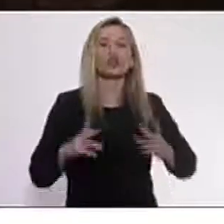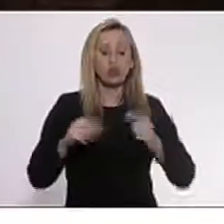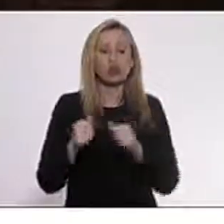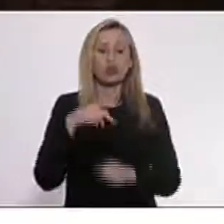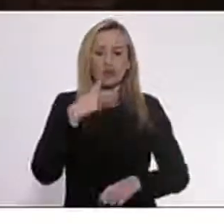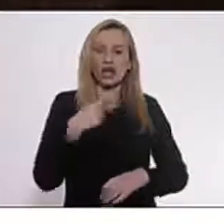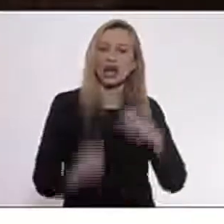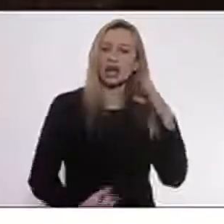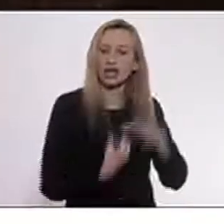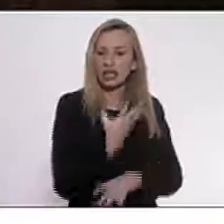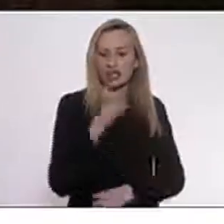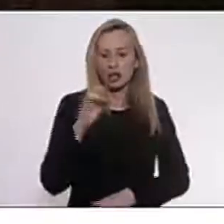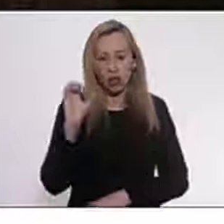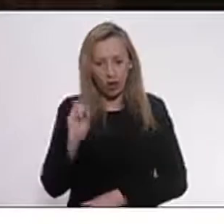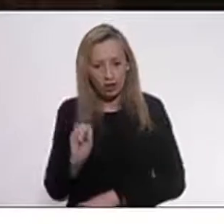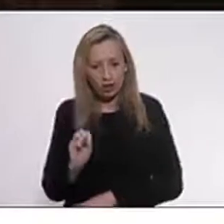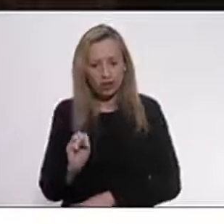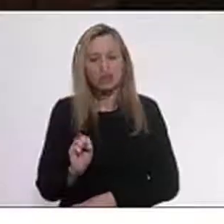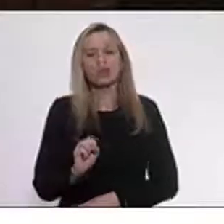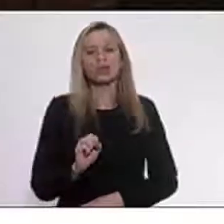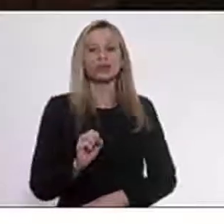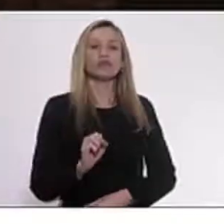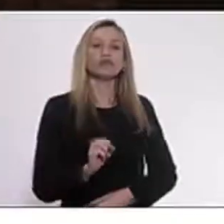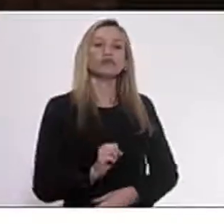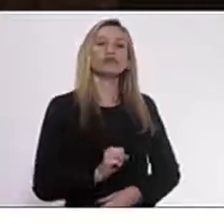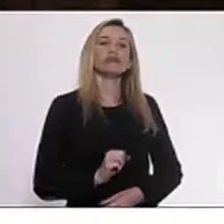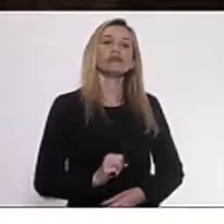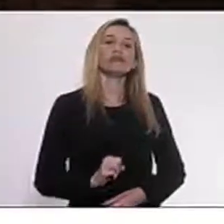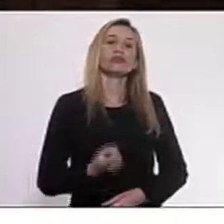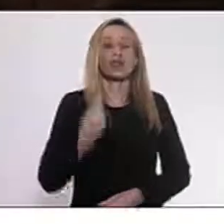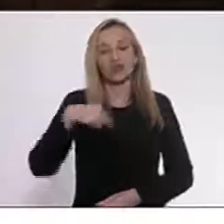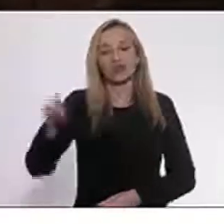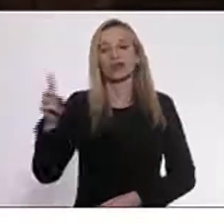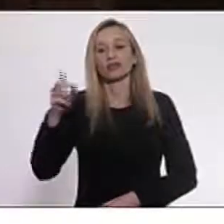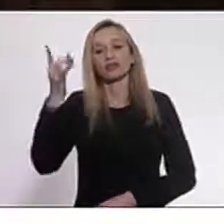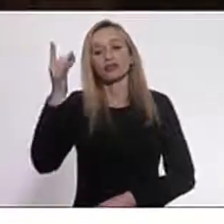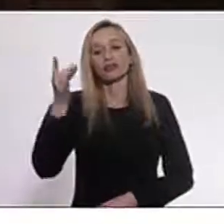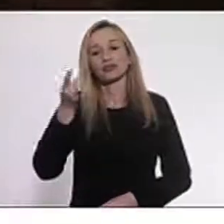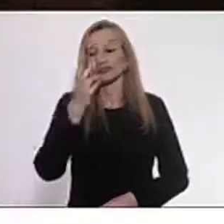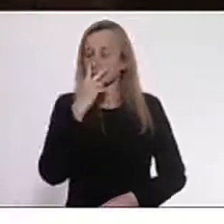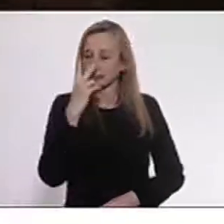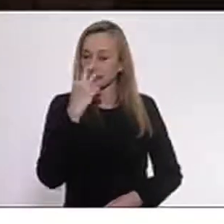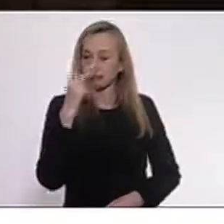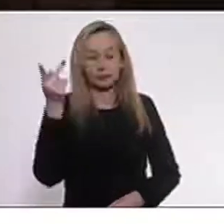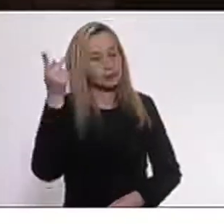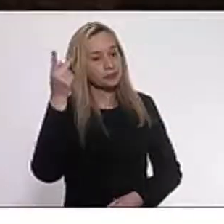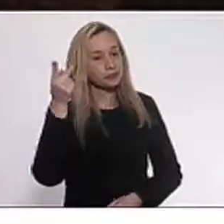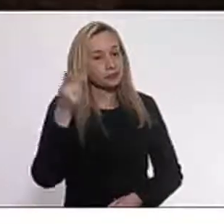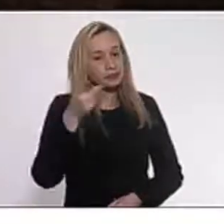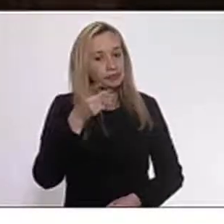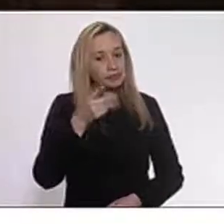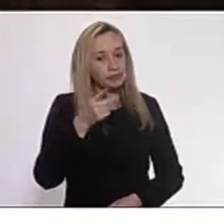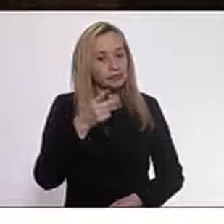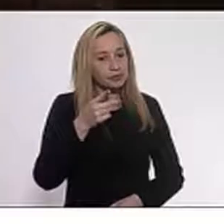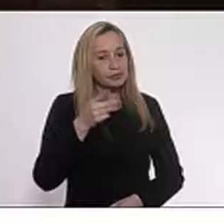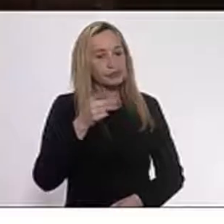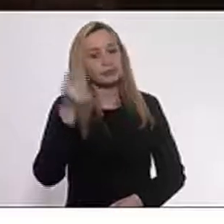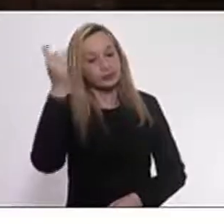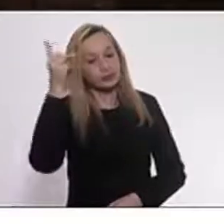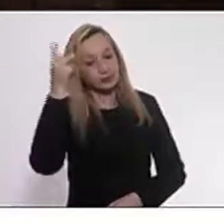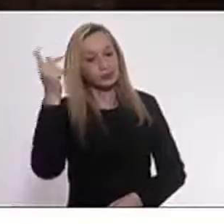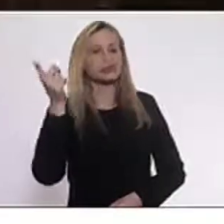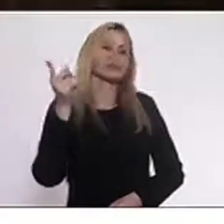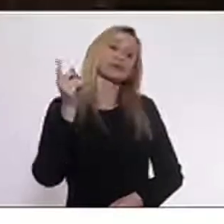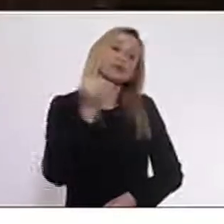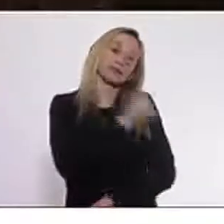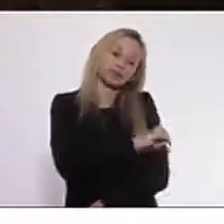produção de óleo e gás, essa alíquota vale para o Espírito Santo, para o Rio de Janeiro e para São Paulo.